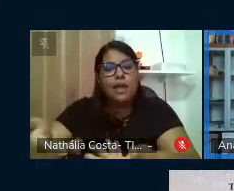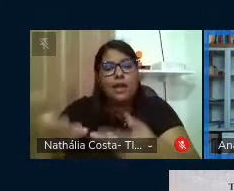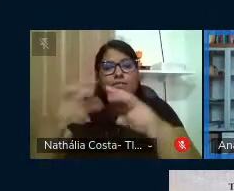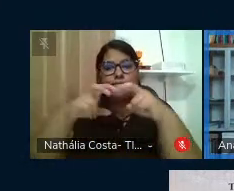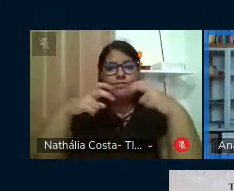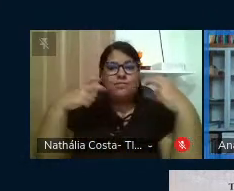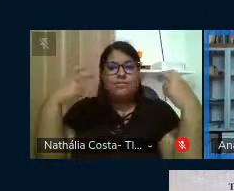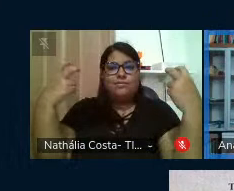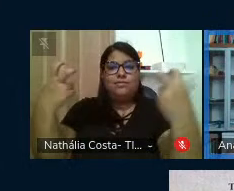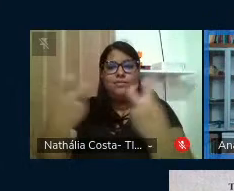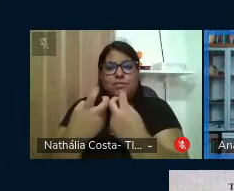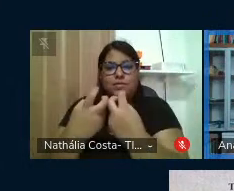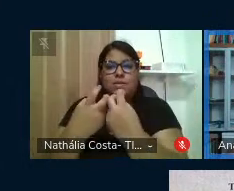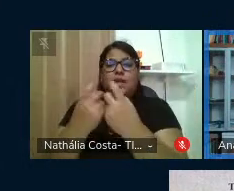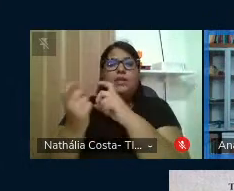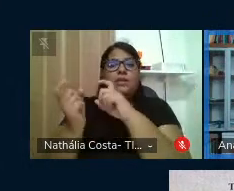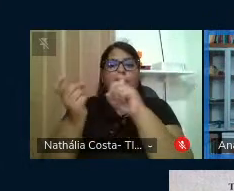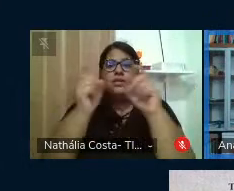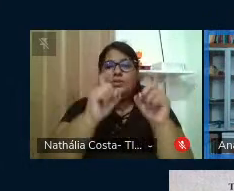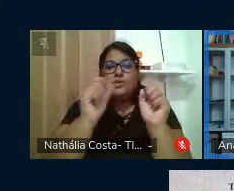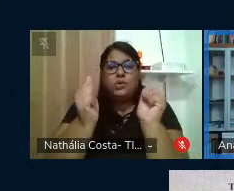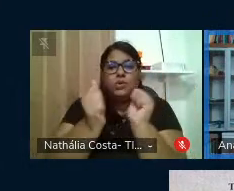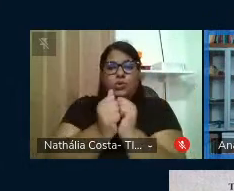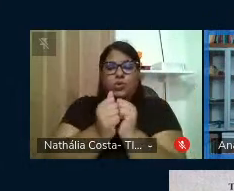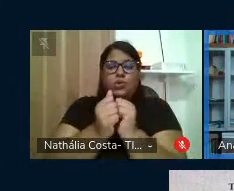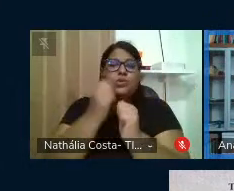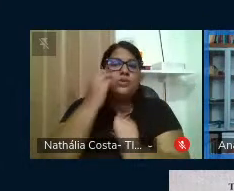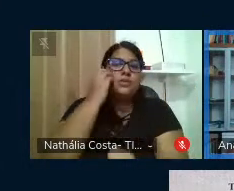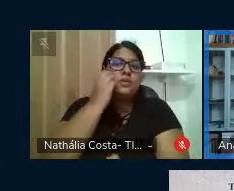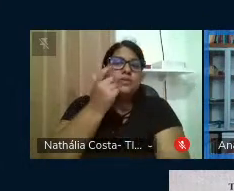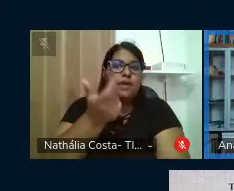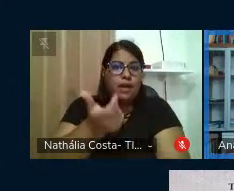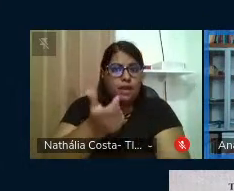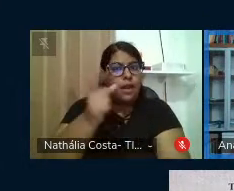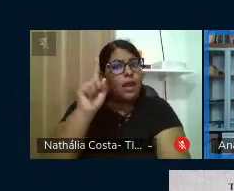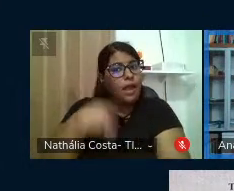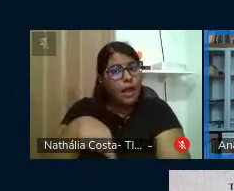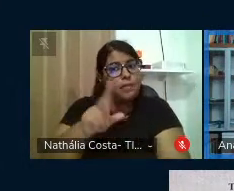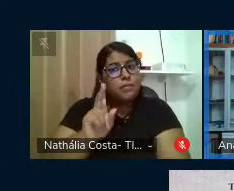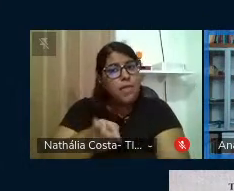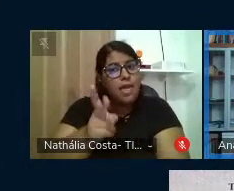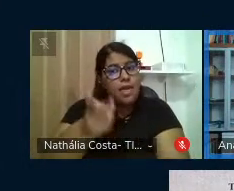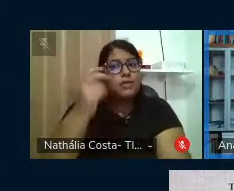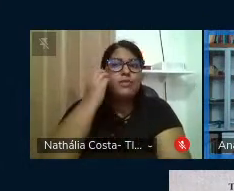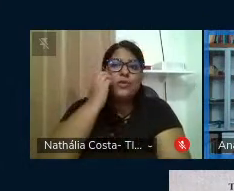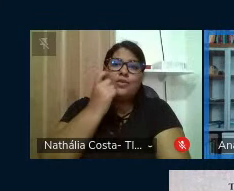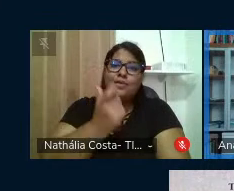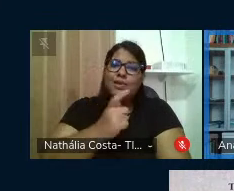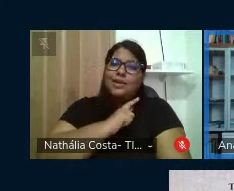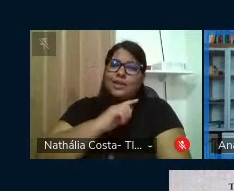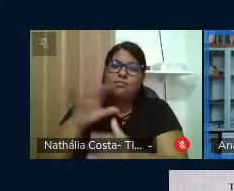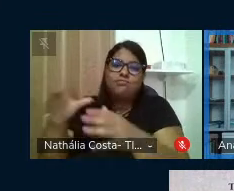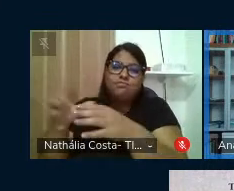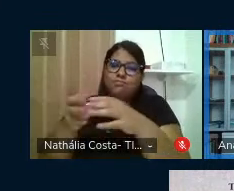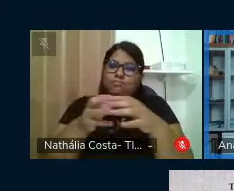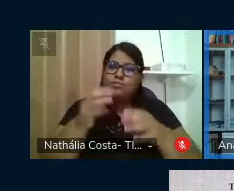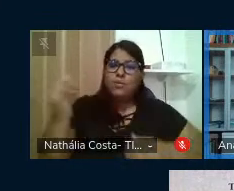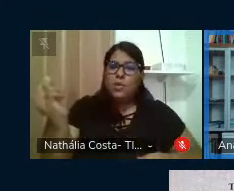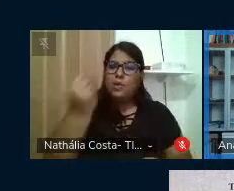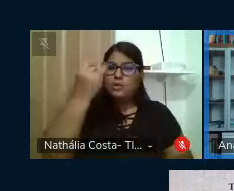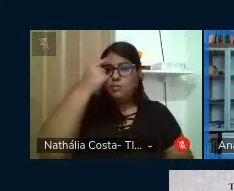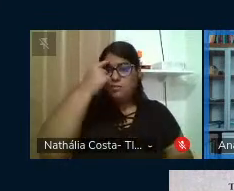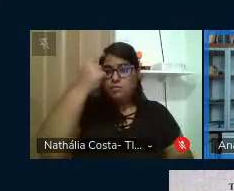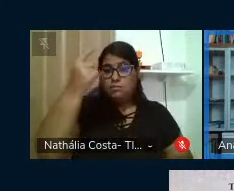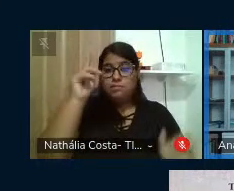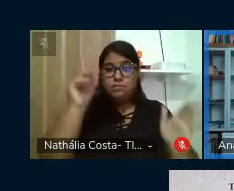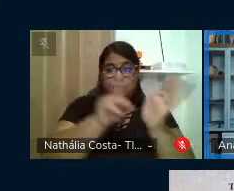roda para discutir com o Freire, e é com o Freire mesmo, traz aí algumas categorias fundamentais, o pensamento